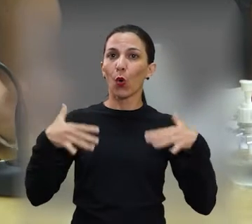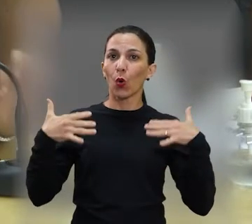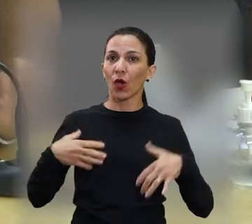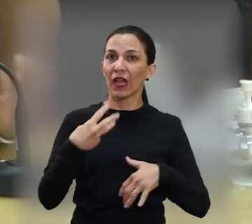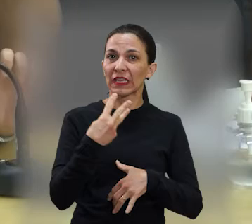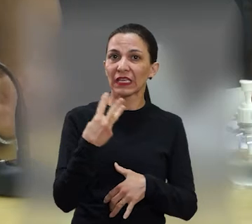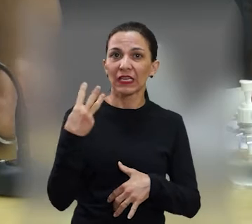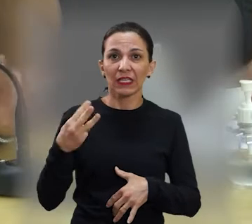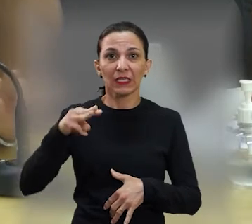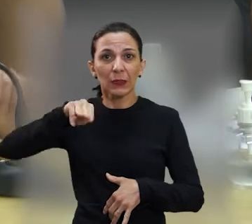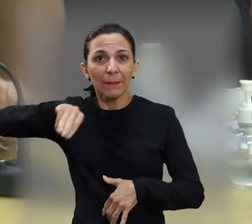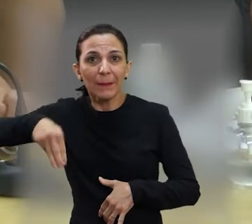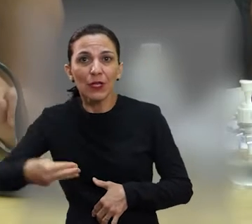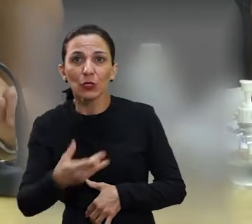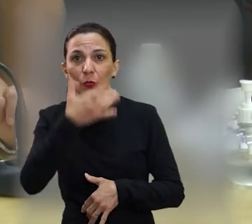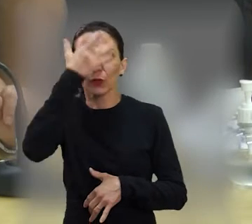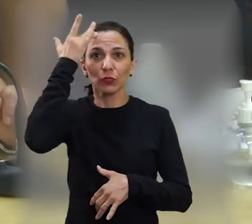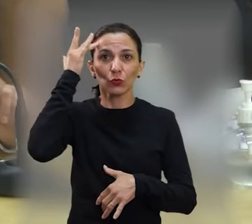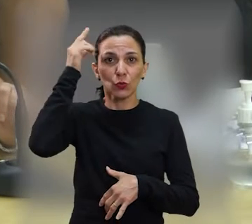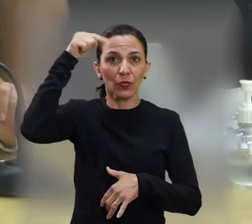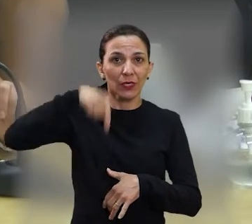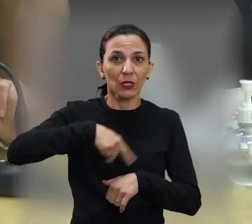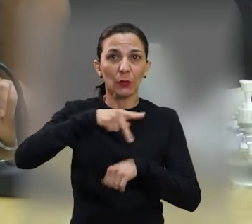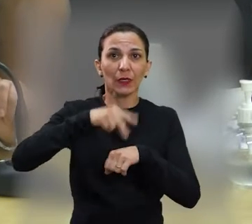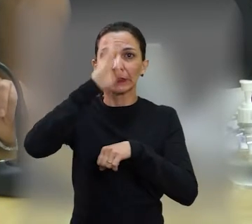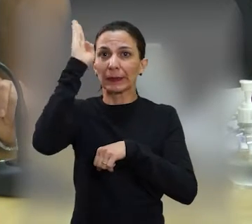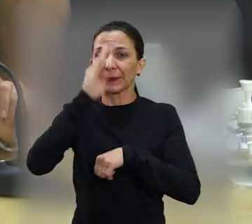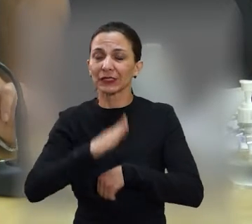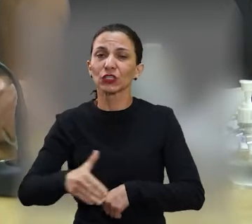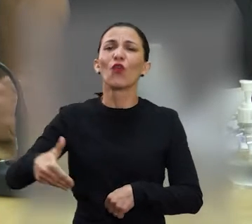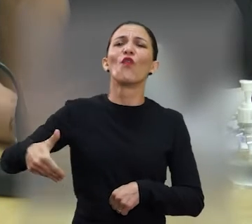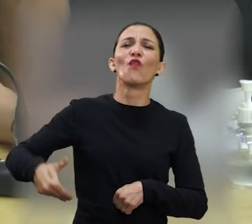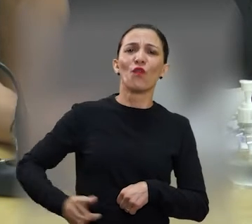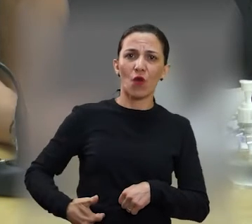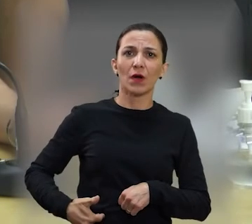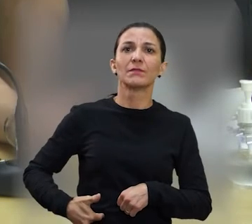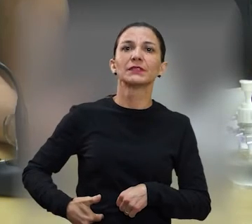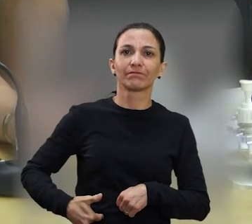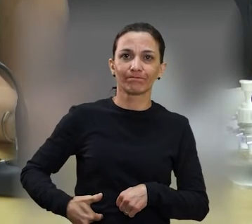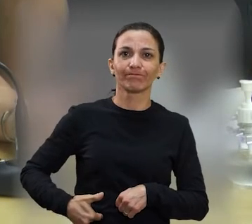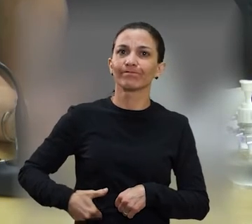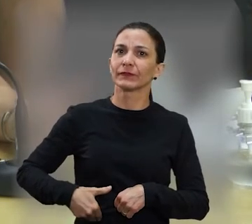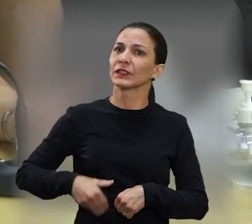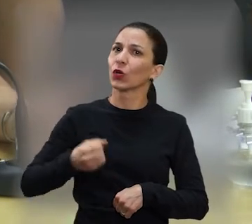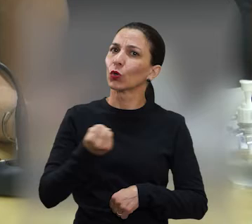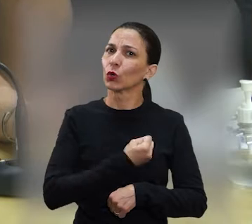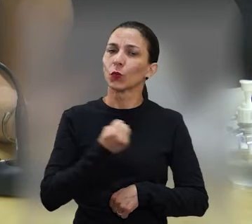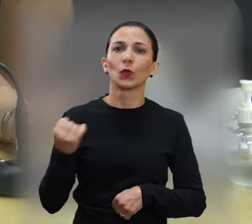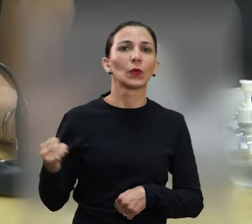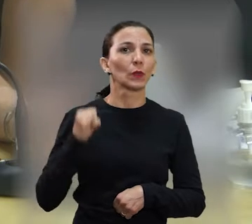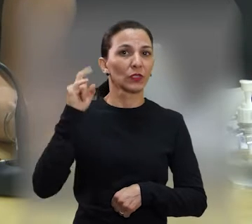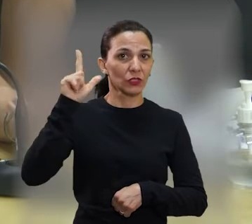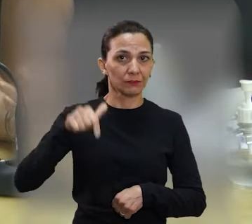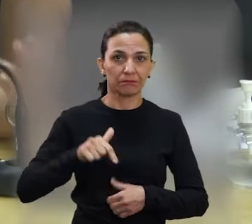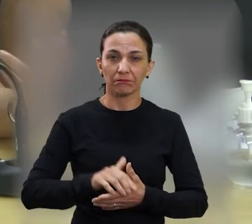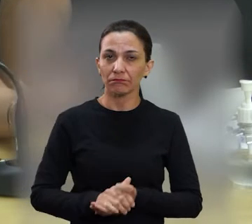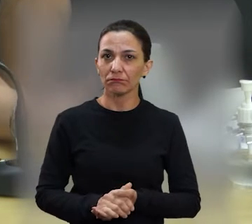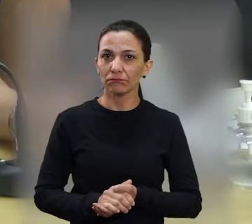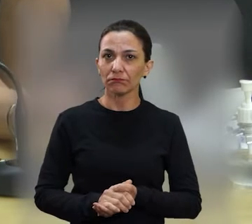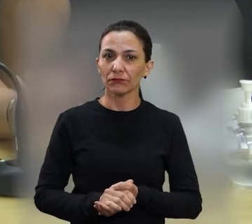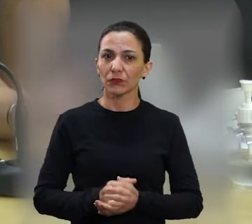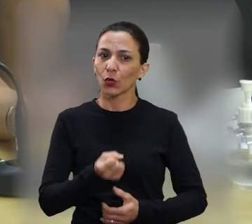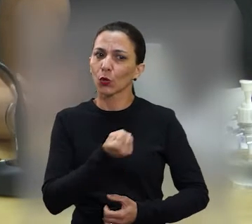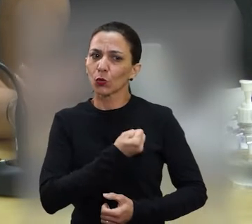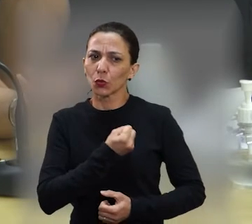que 33 milhões de pessoas no Brasil hoje passam fome. E isso é muito significativo. E aí como a gente